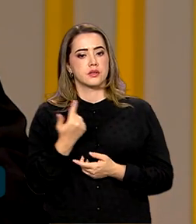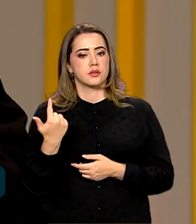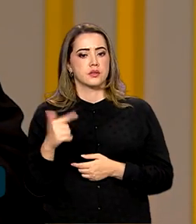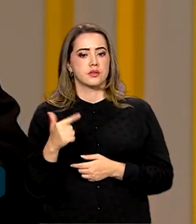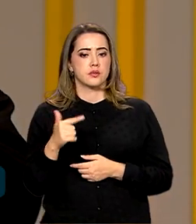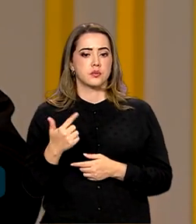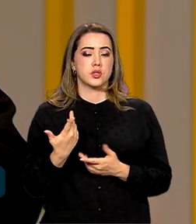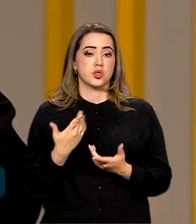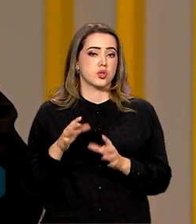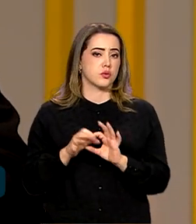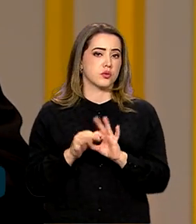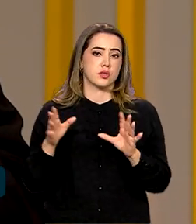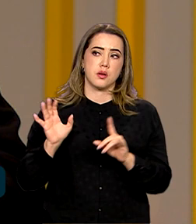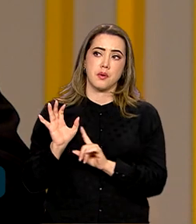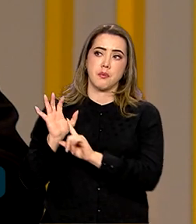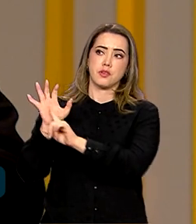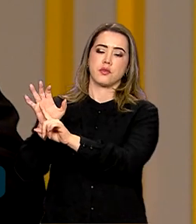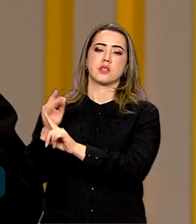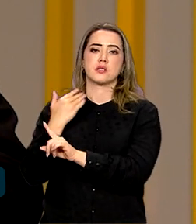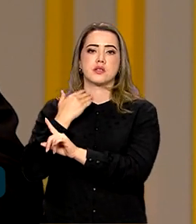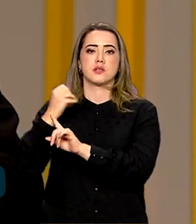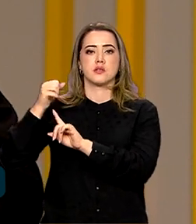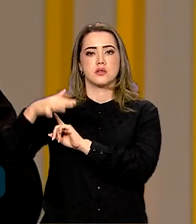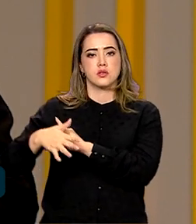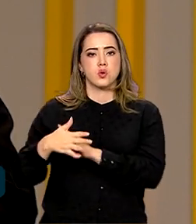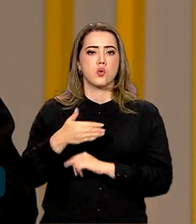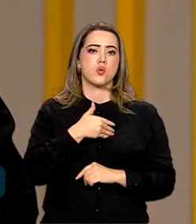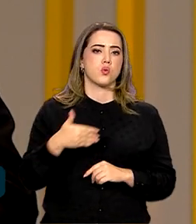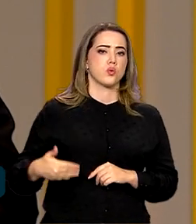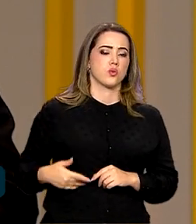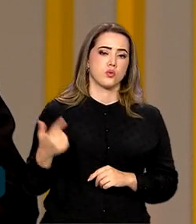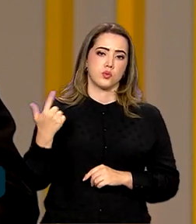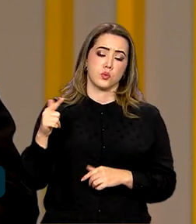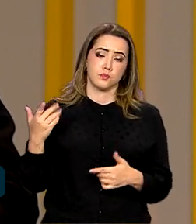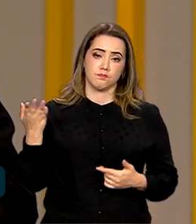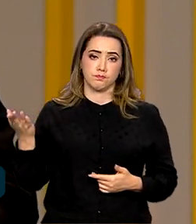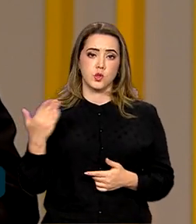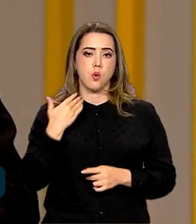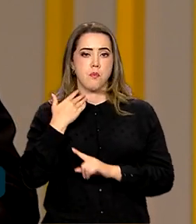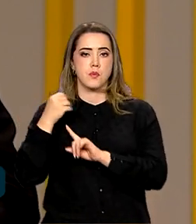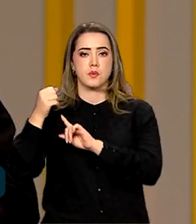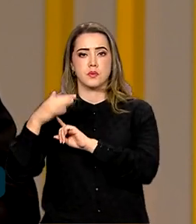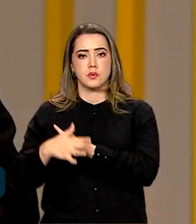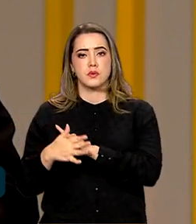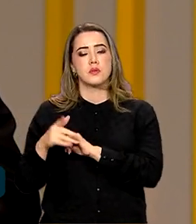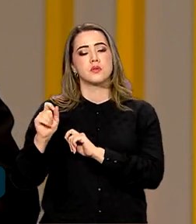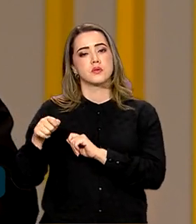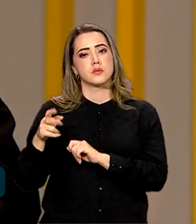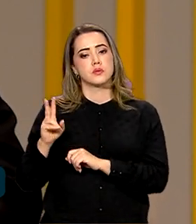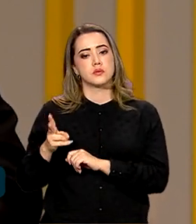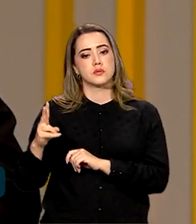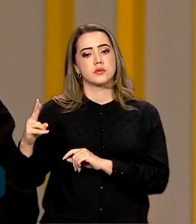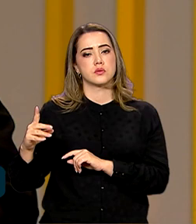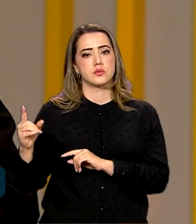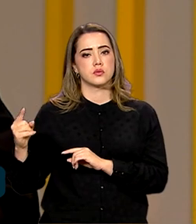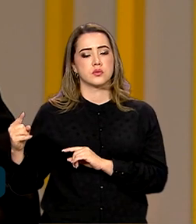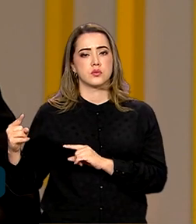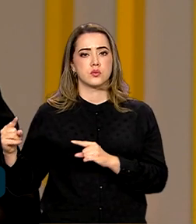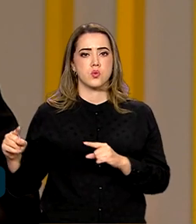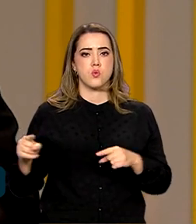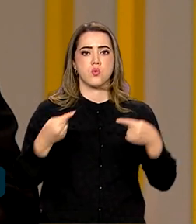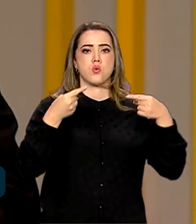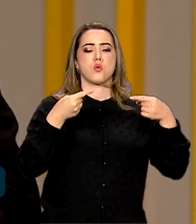autonomia para intervir no Banco Central, digo, o governo não tem, o Banco Central tem batido de frente, né, quanto